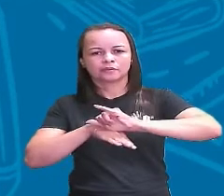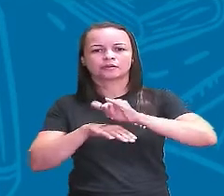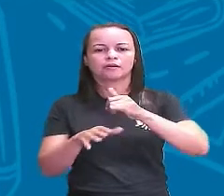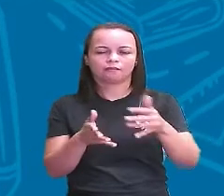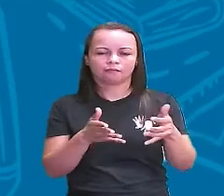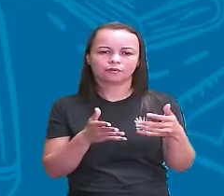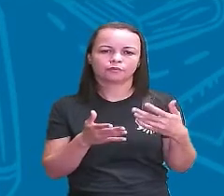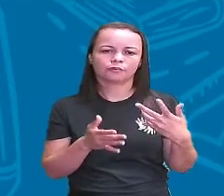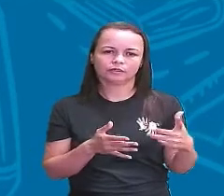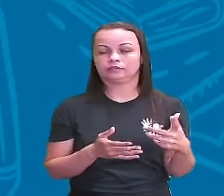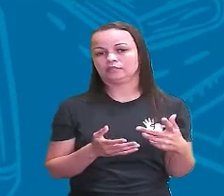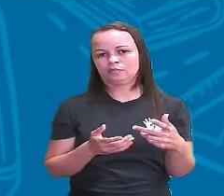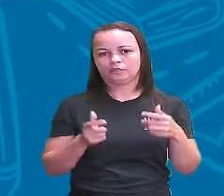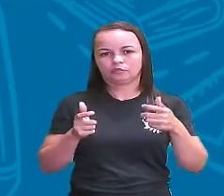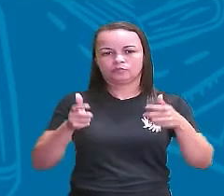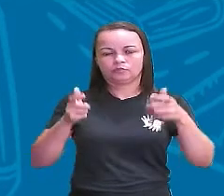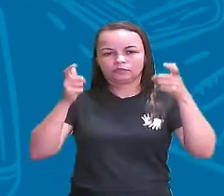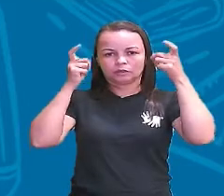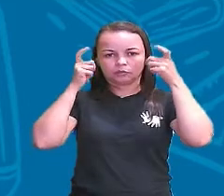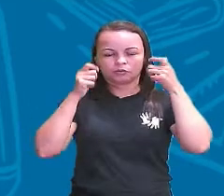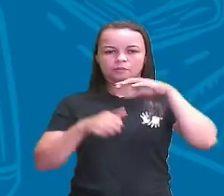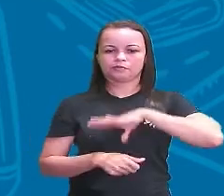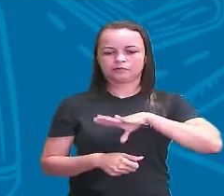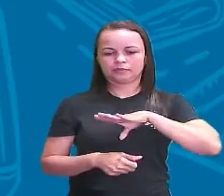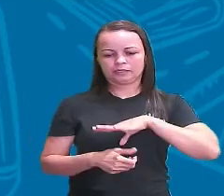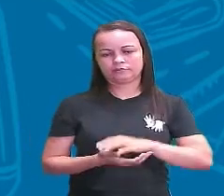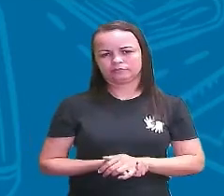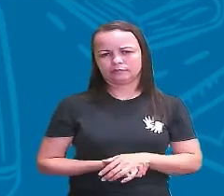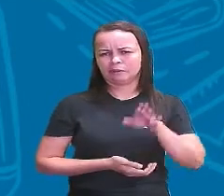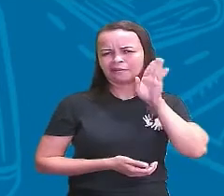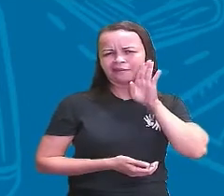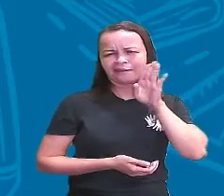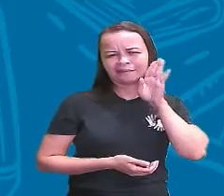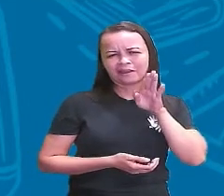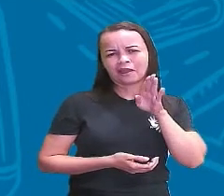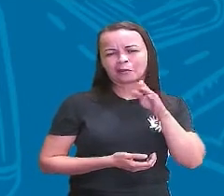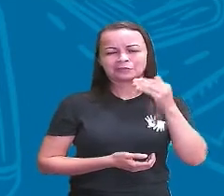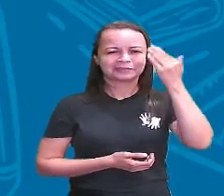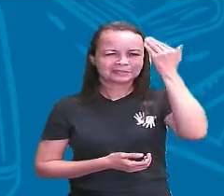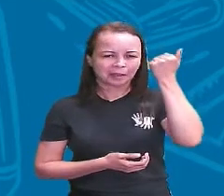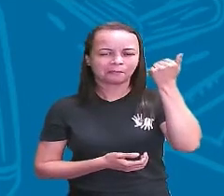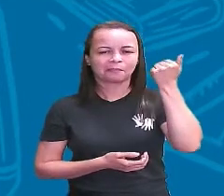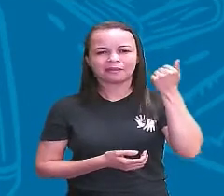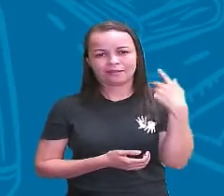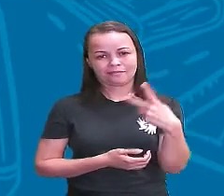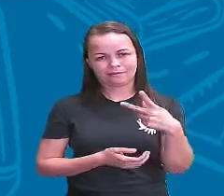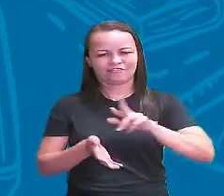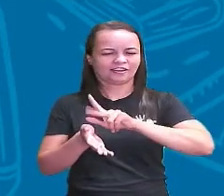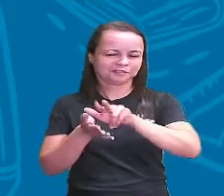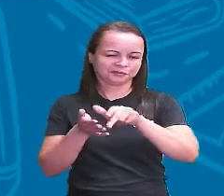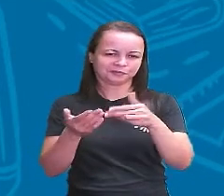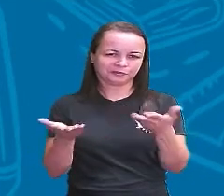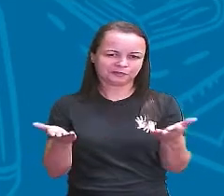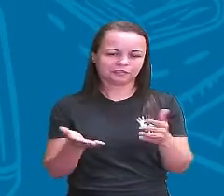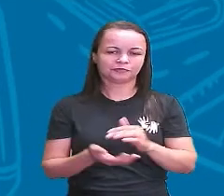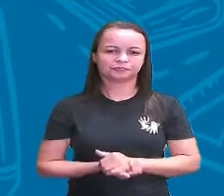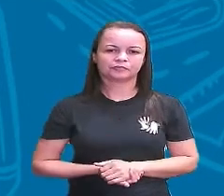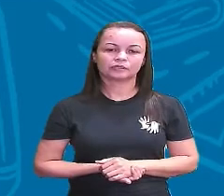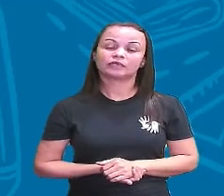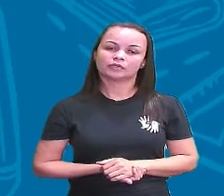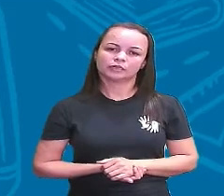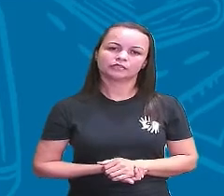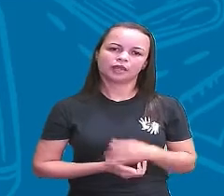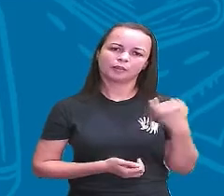metrópole né da coroa portuguesa enfim é muito legal a gente saber sabe pessoal essas coisas isso nos dá